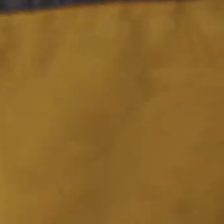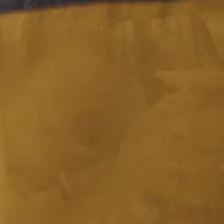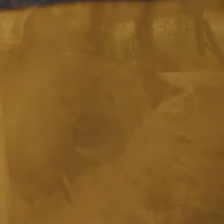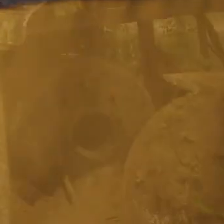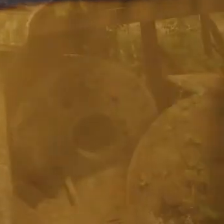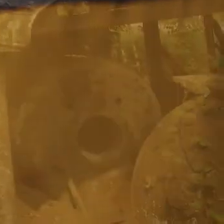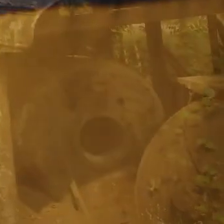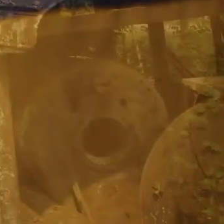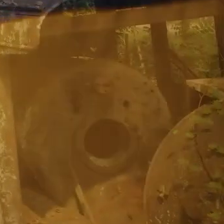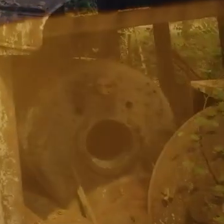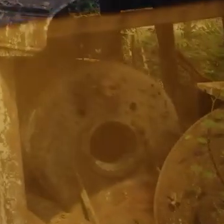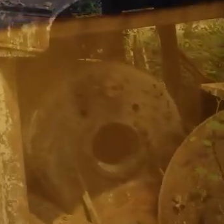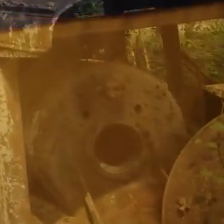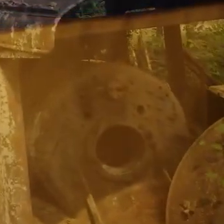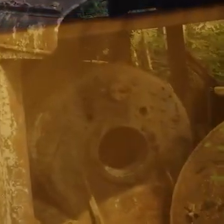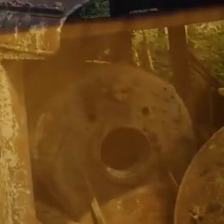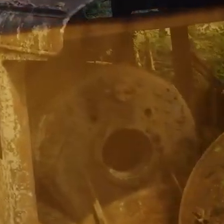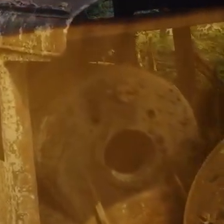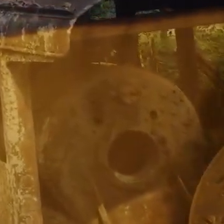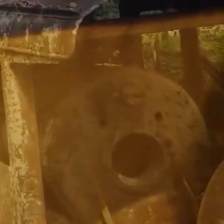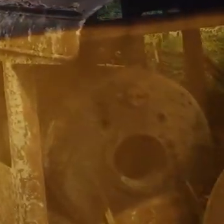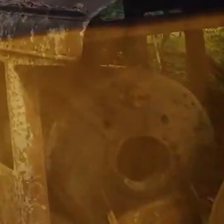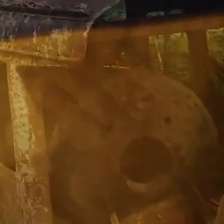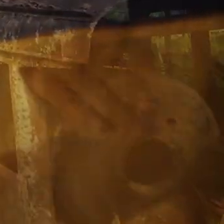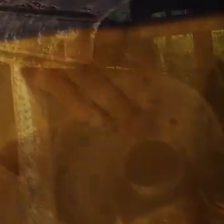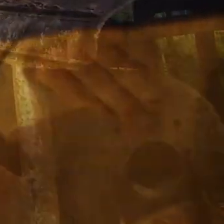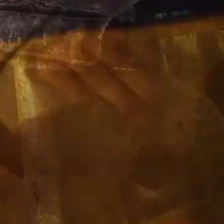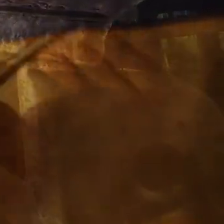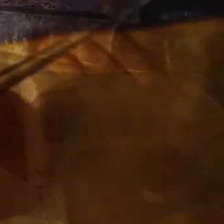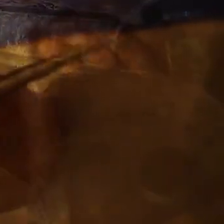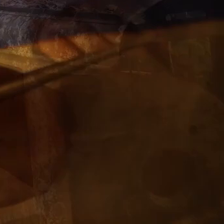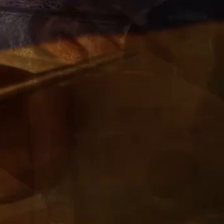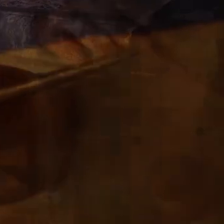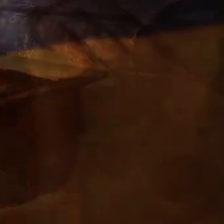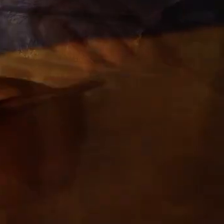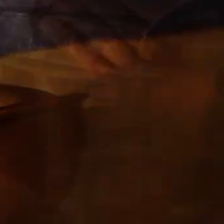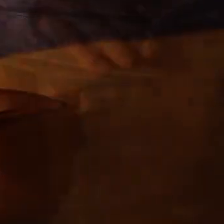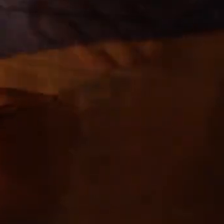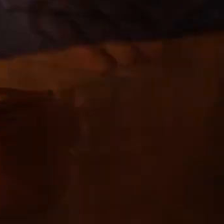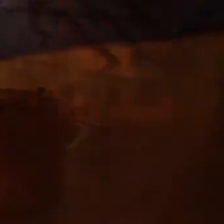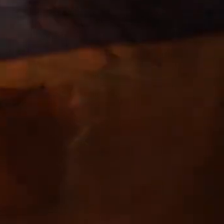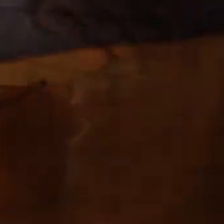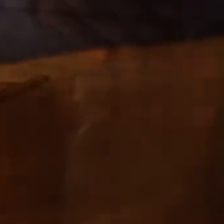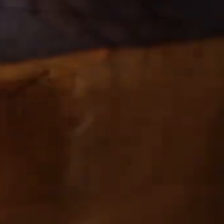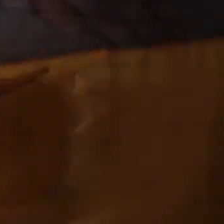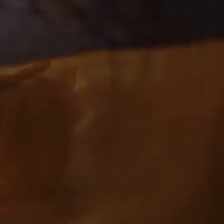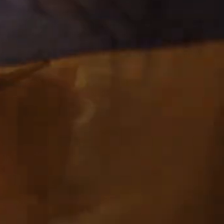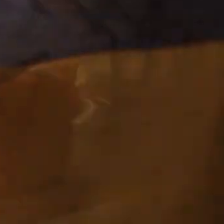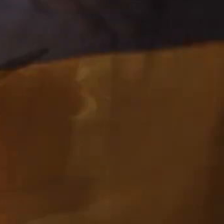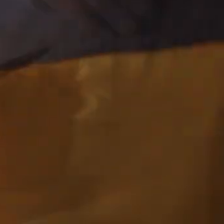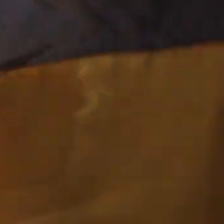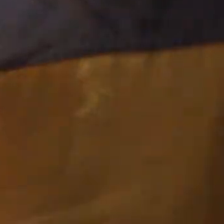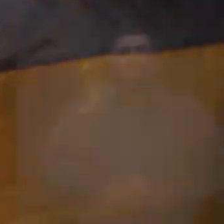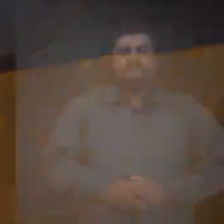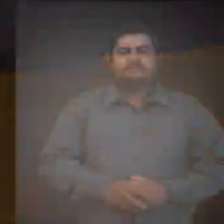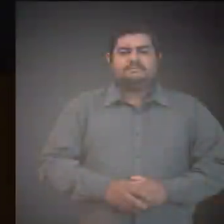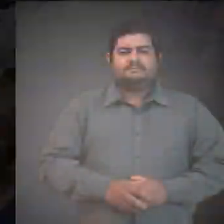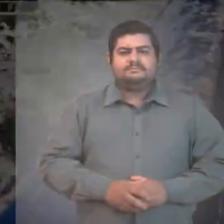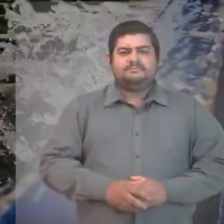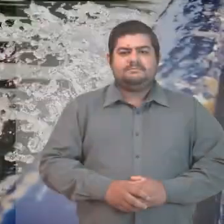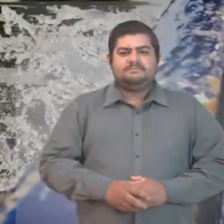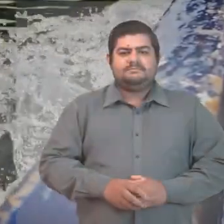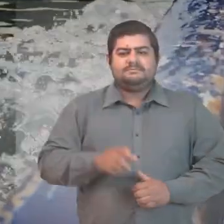Você precisa ver para saber como é